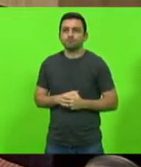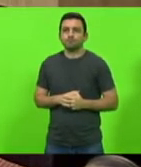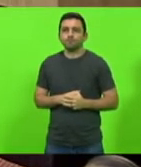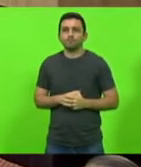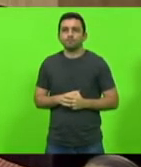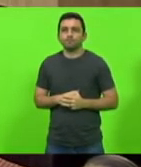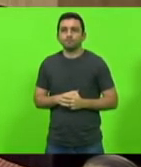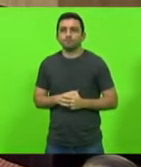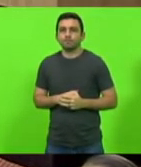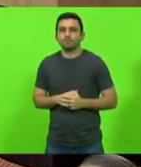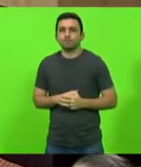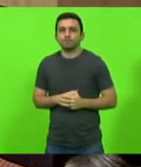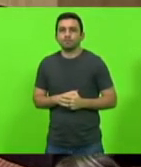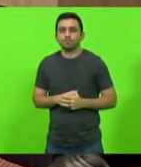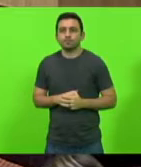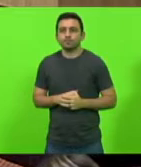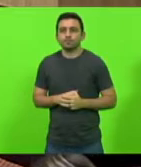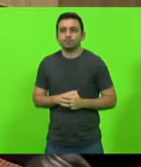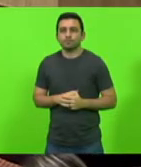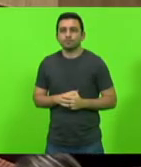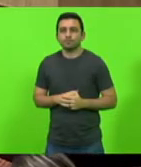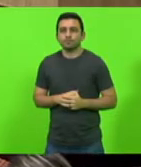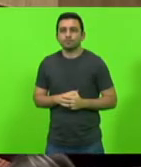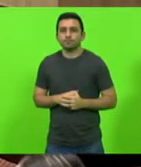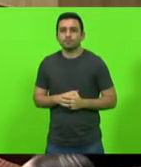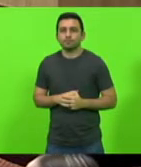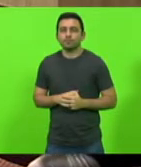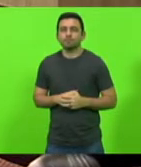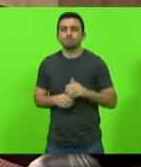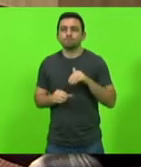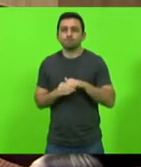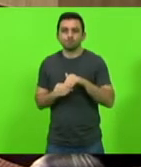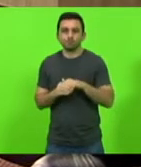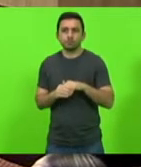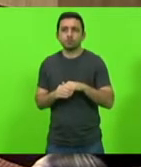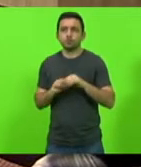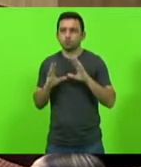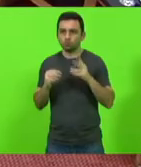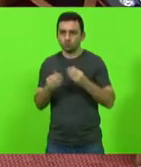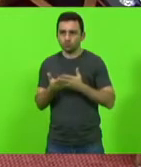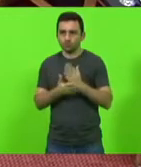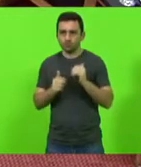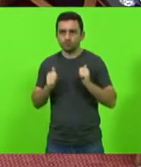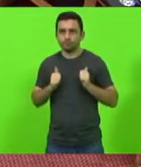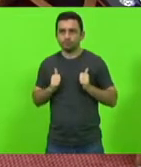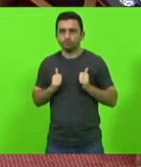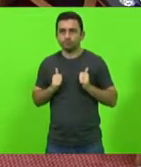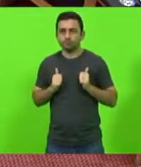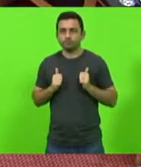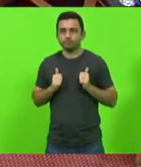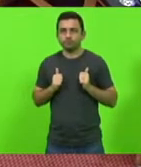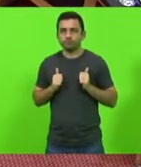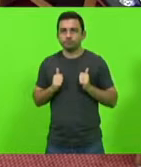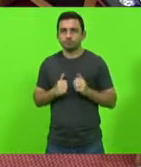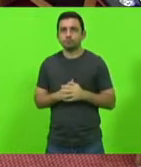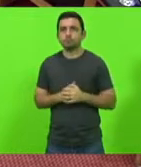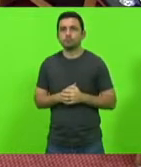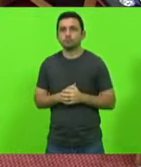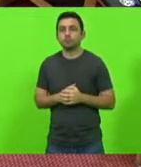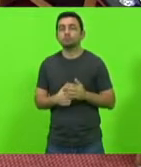cerrada a discussão em votação deputados que aprovam permaneçam como se encontra obrigado